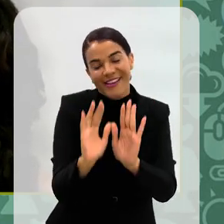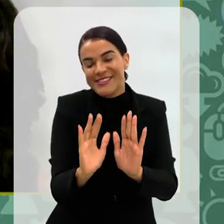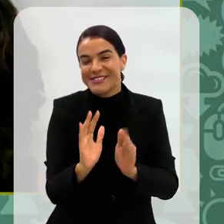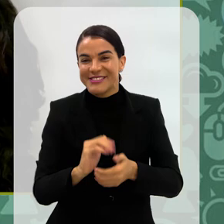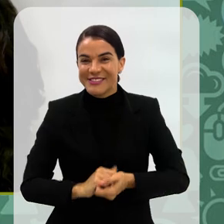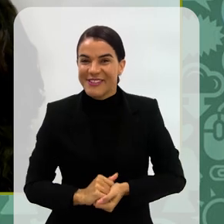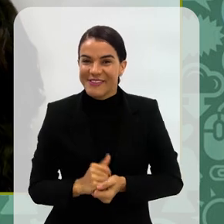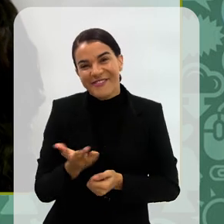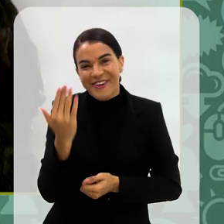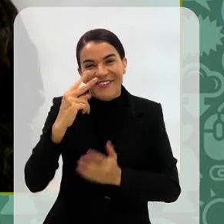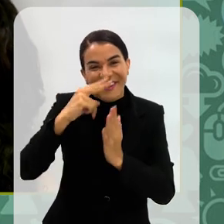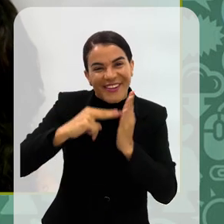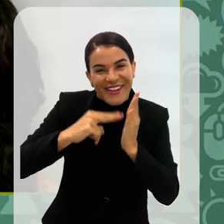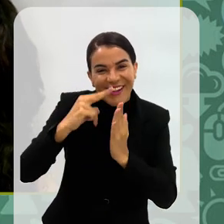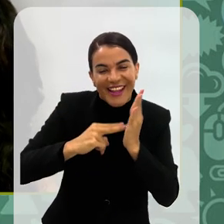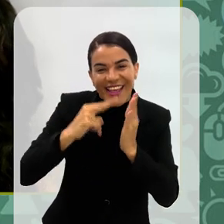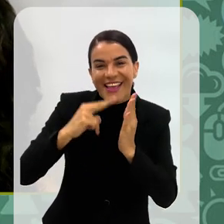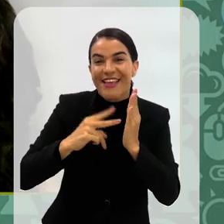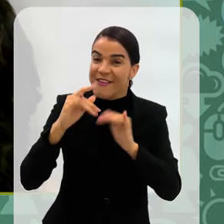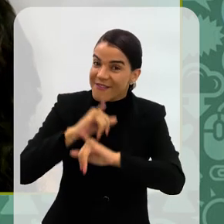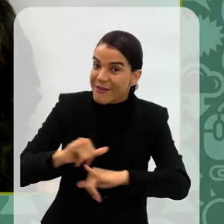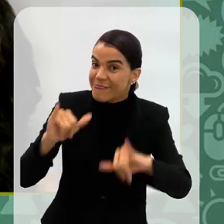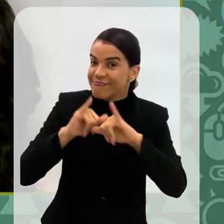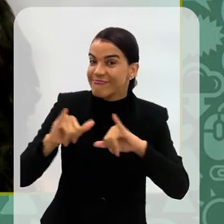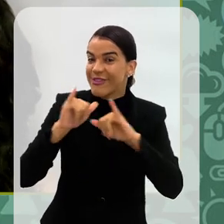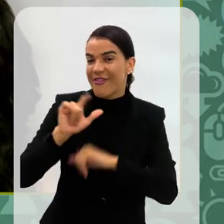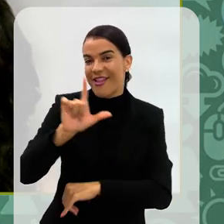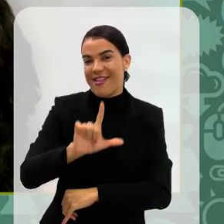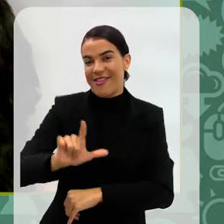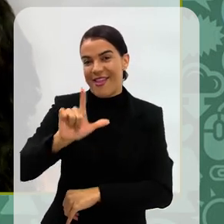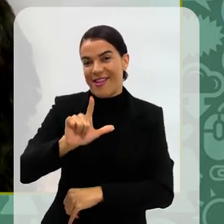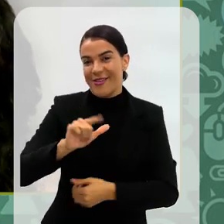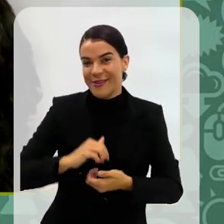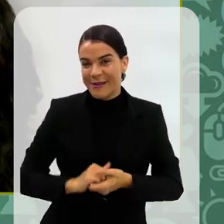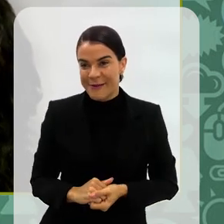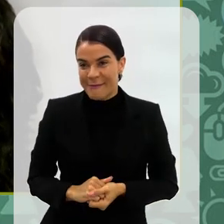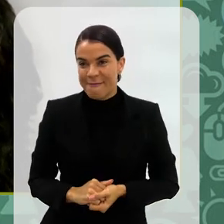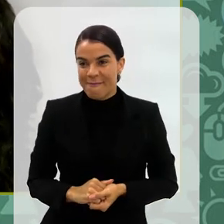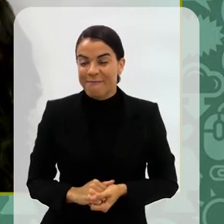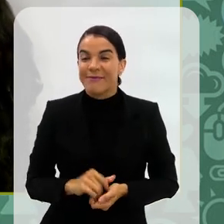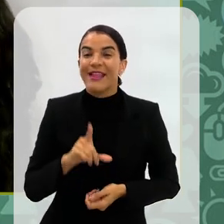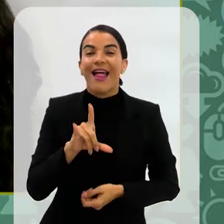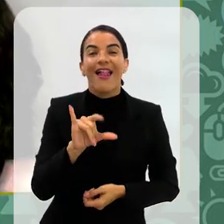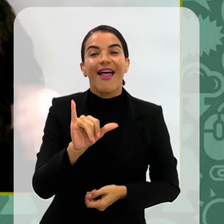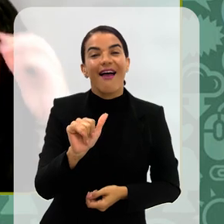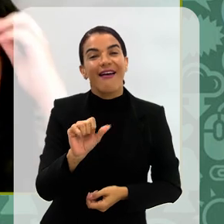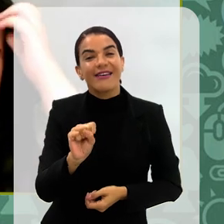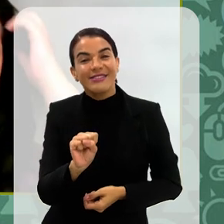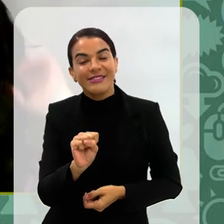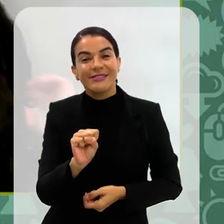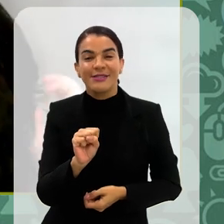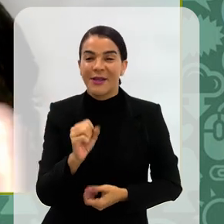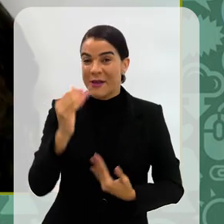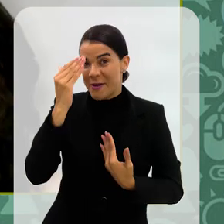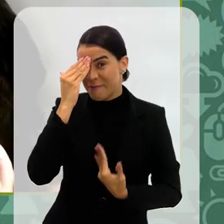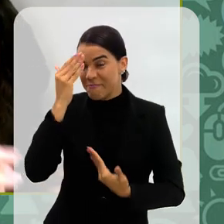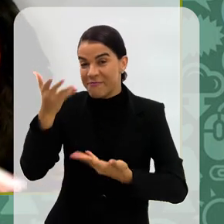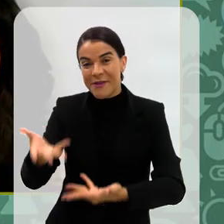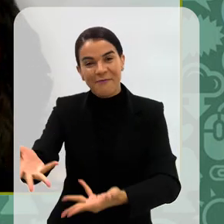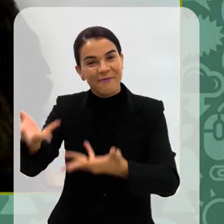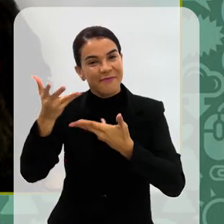E é isso, vamos ler. bastante, vamos divulgar a literatura. Certíssima. Laís?